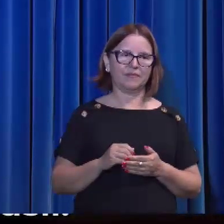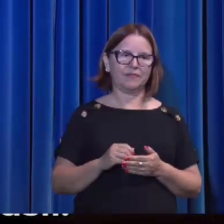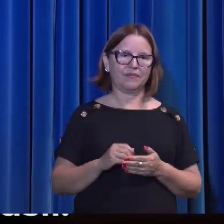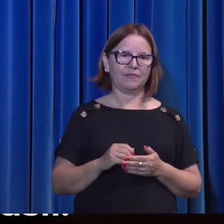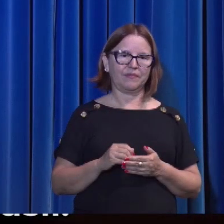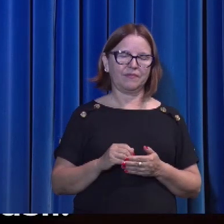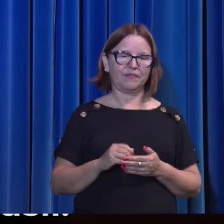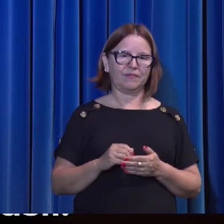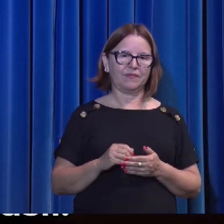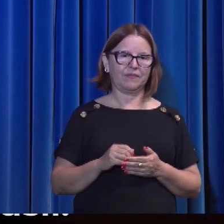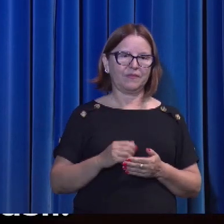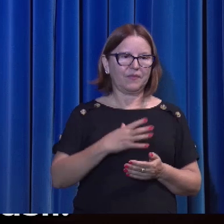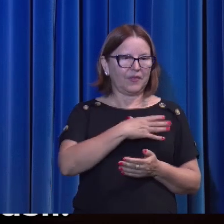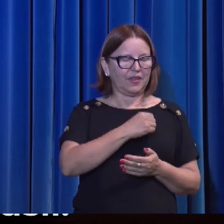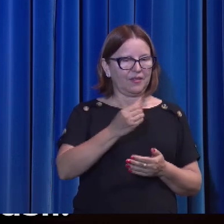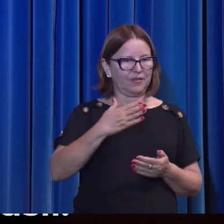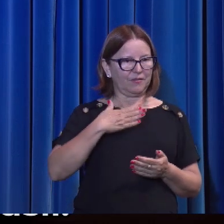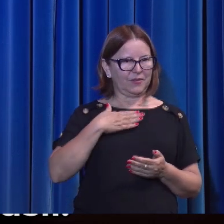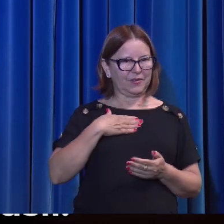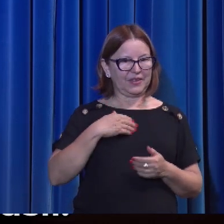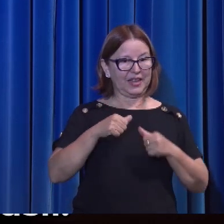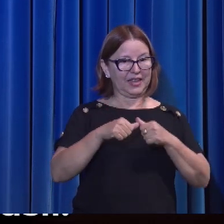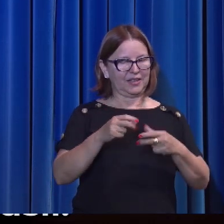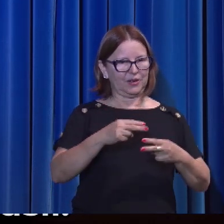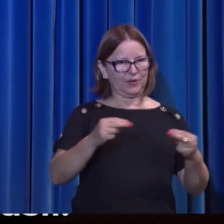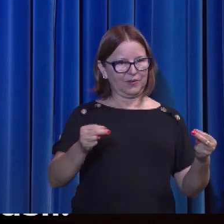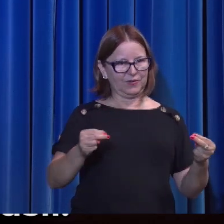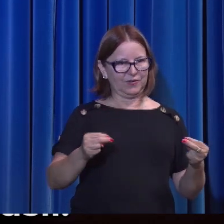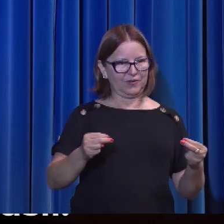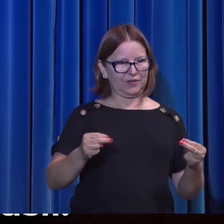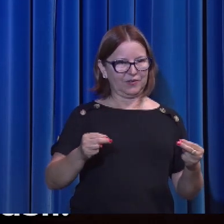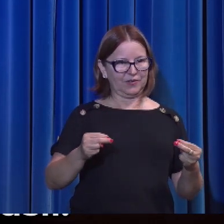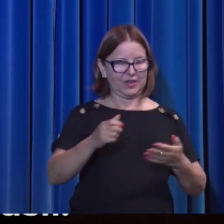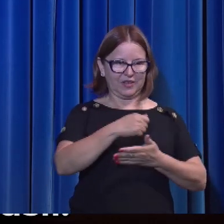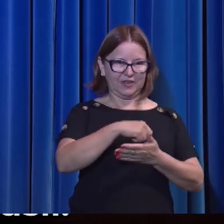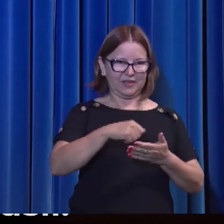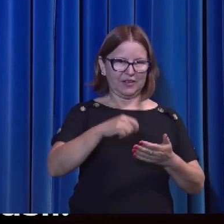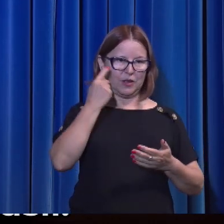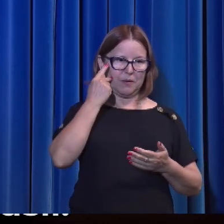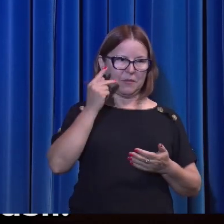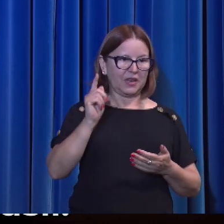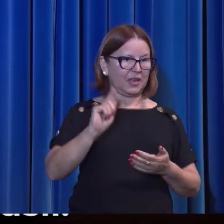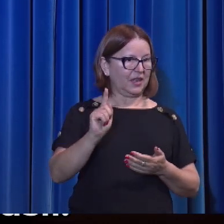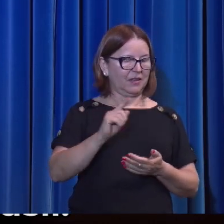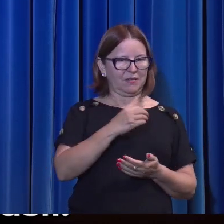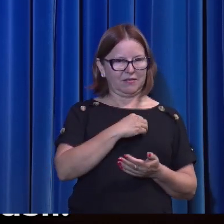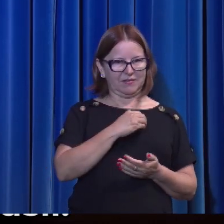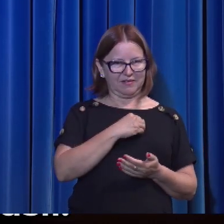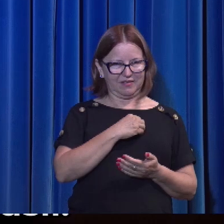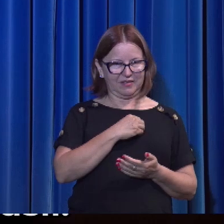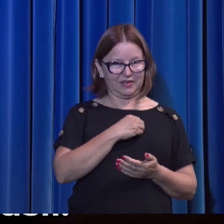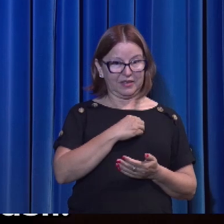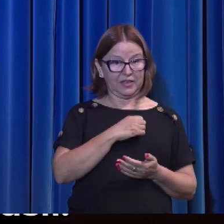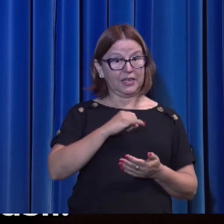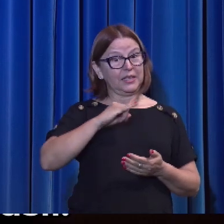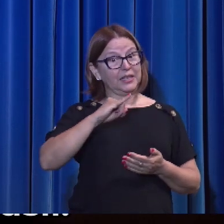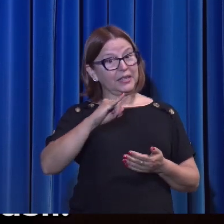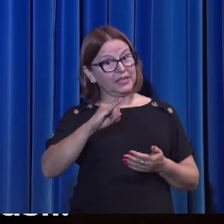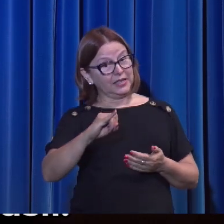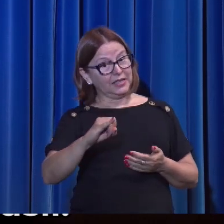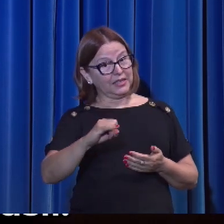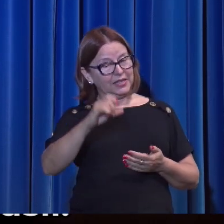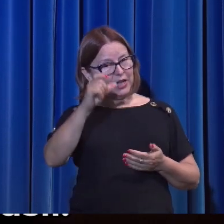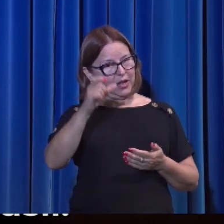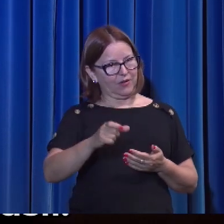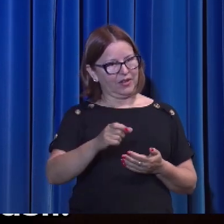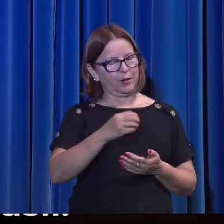Filhinhos meus, Estas coisas vos escrevo para que não pequeis. Se todavia alguém